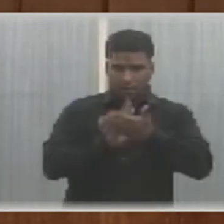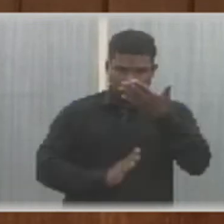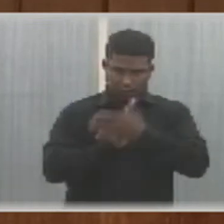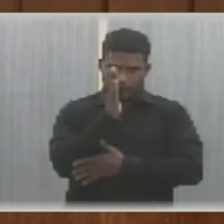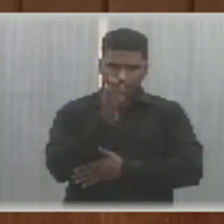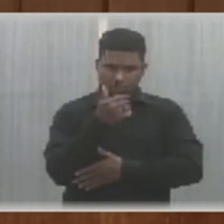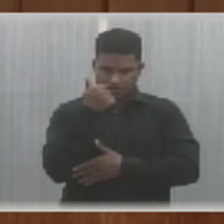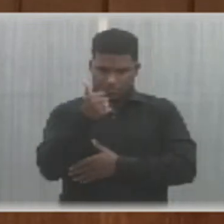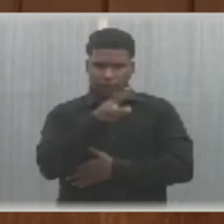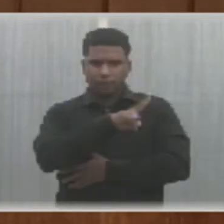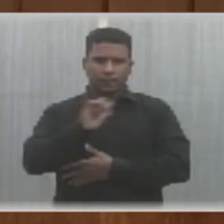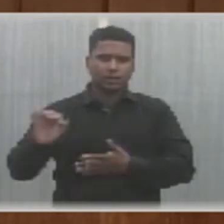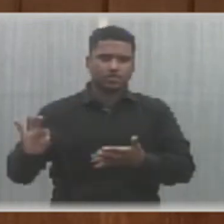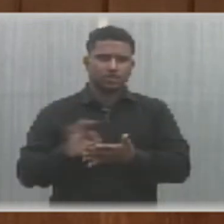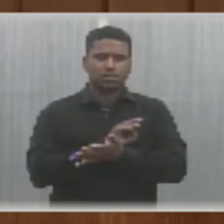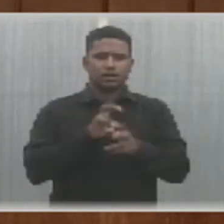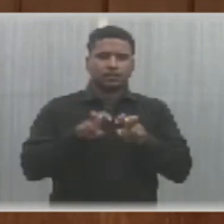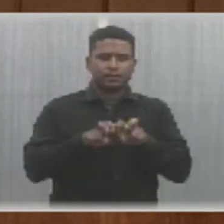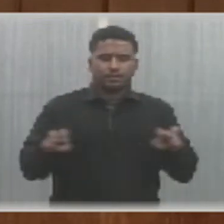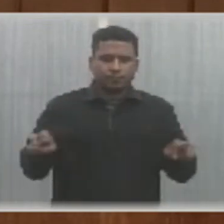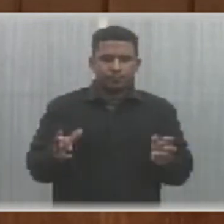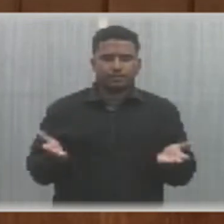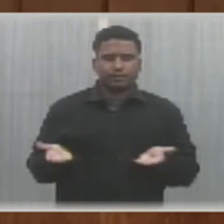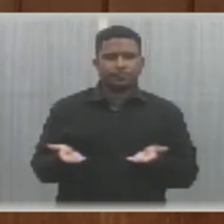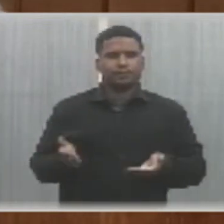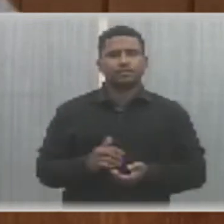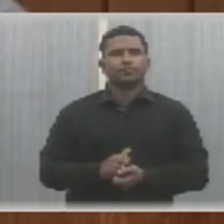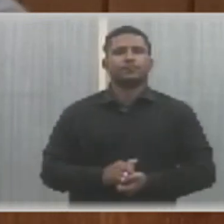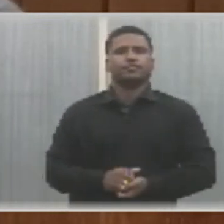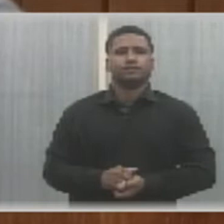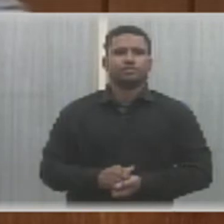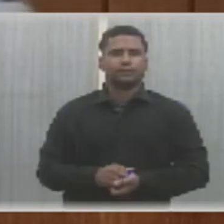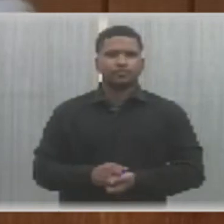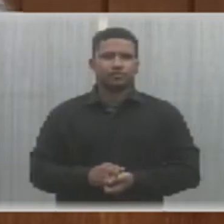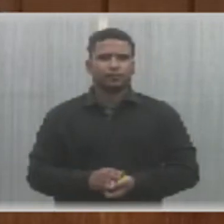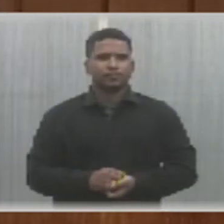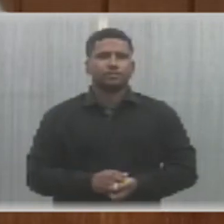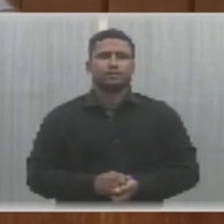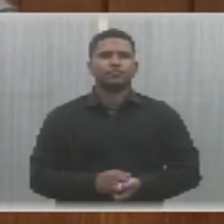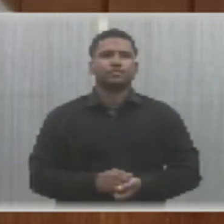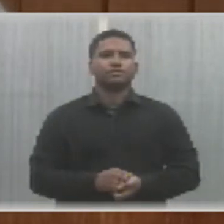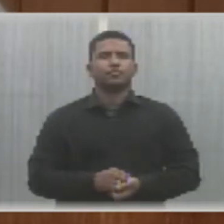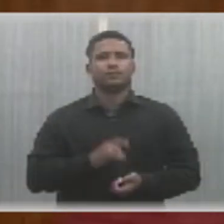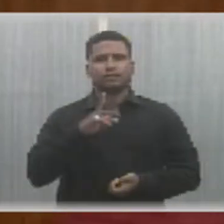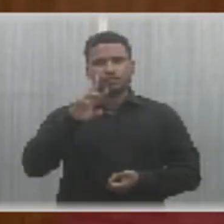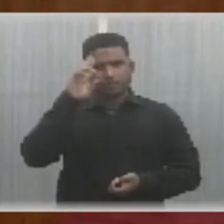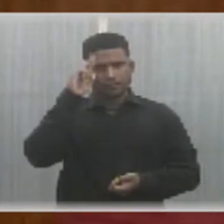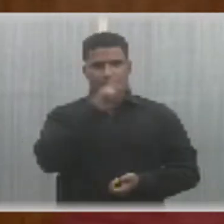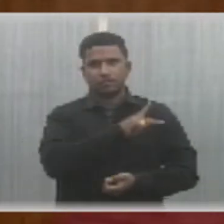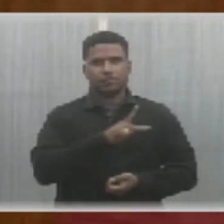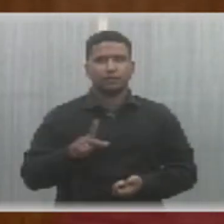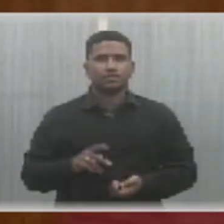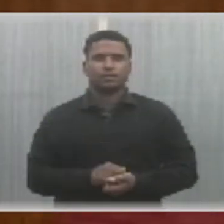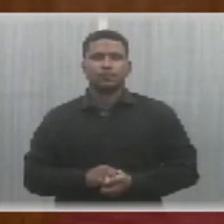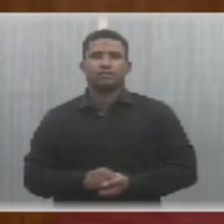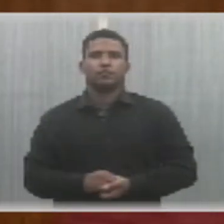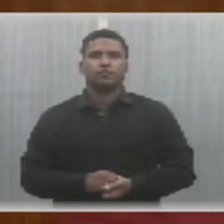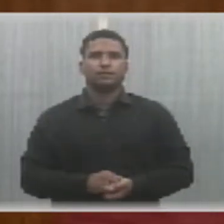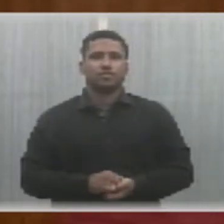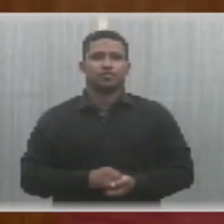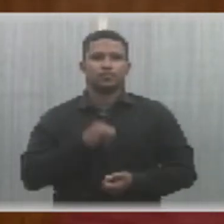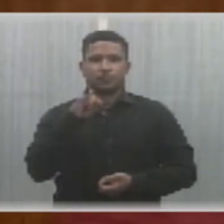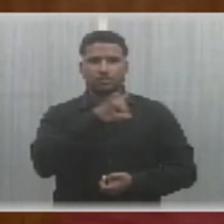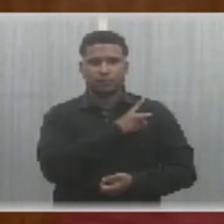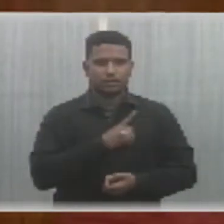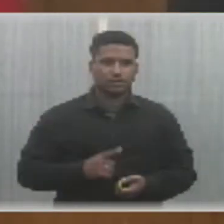conforme a aprovada pelo plenário, vai assinada pela mesa da sessão subsequente. Esta é a ata, do presidente. Em